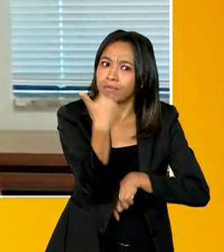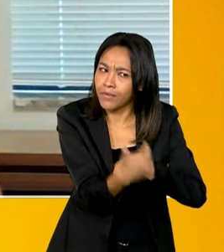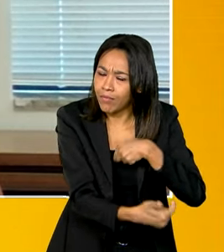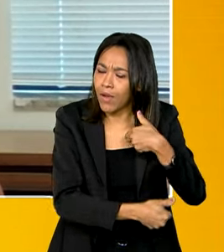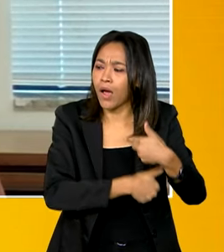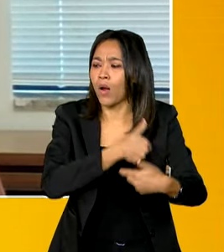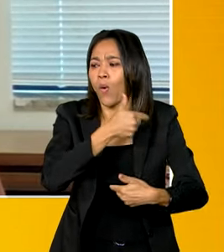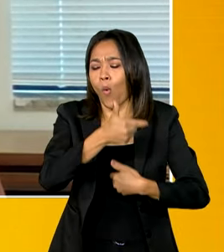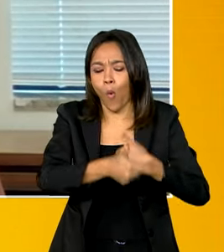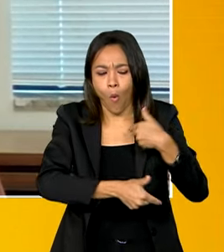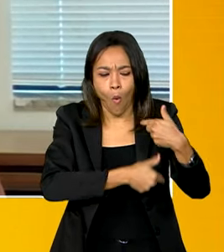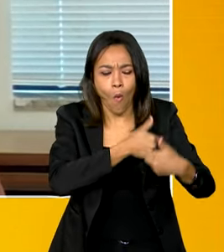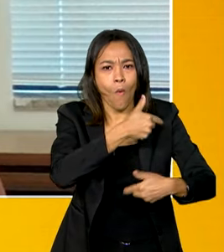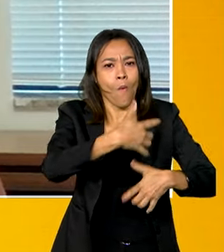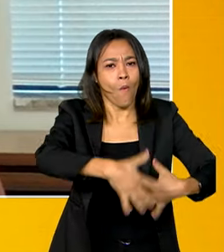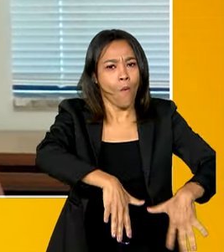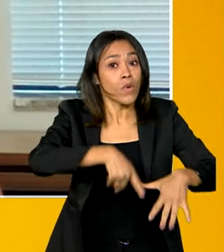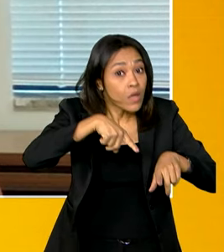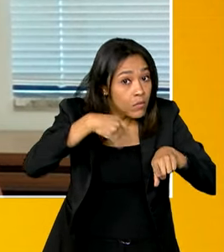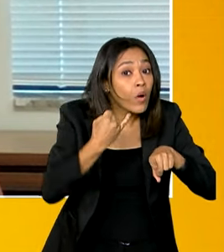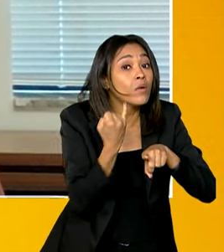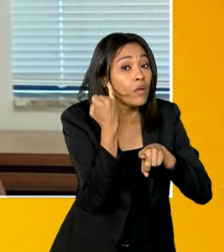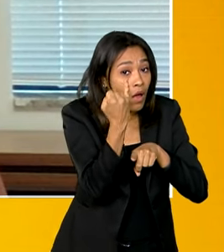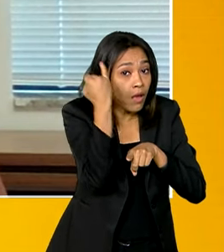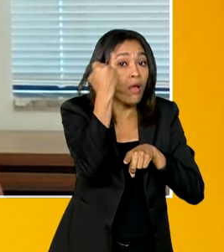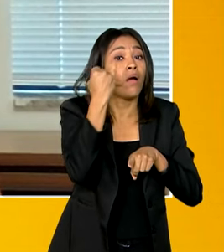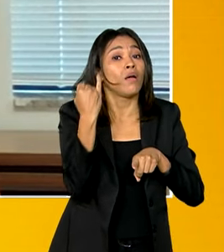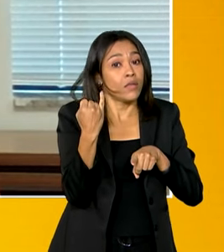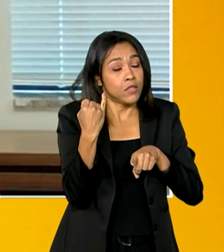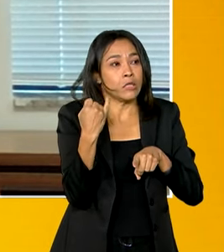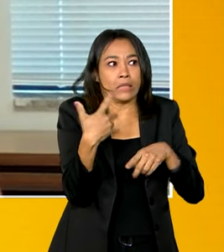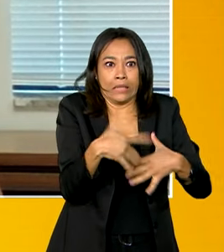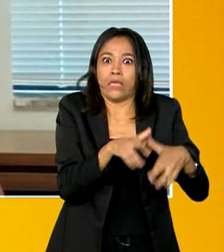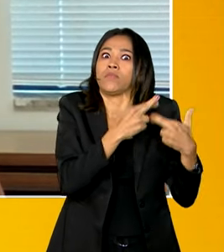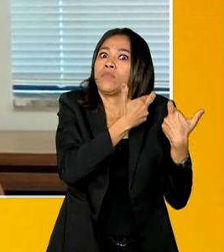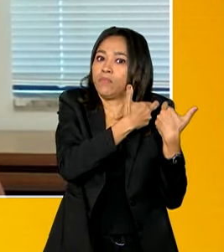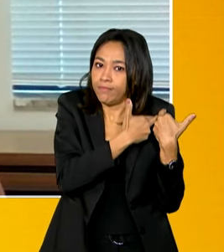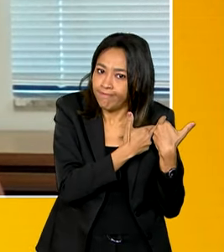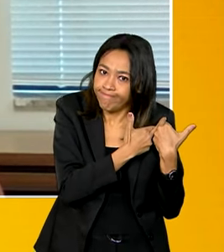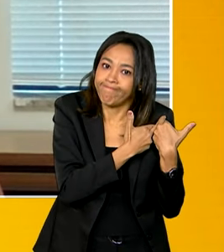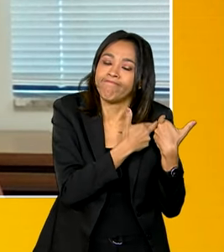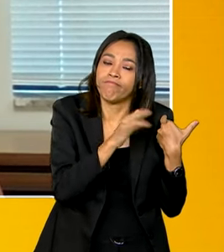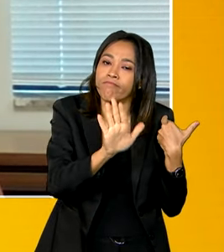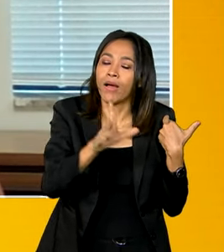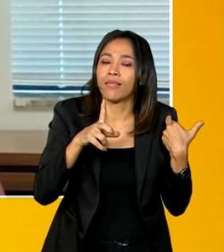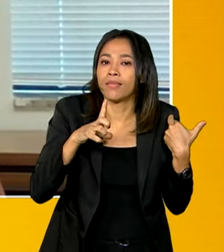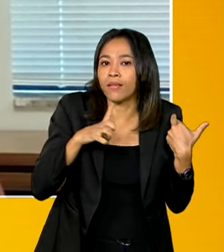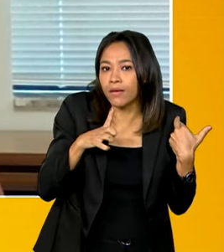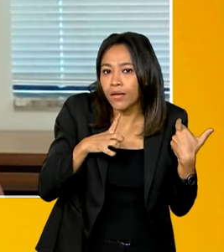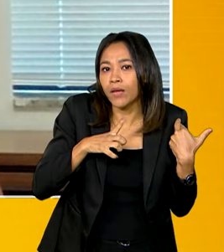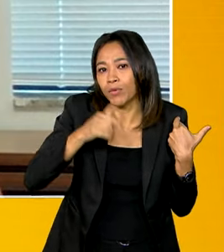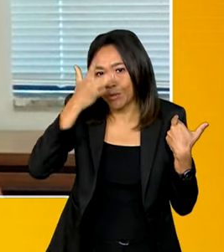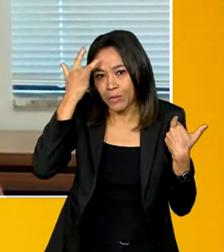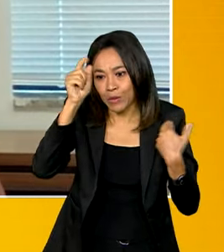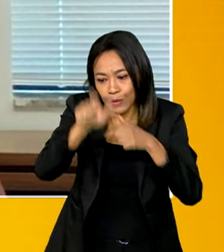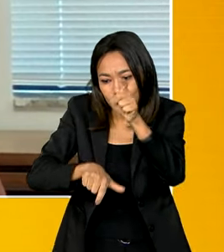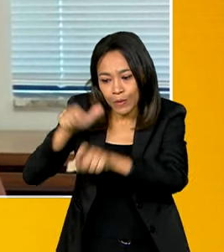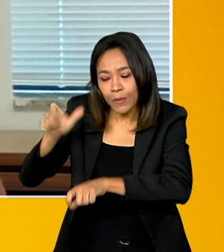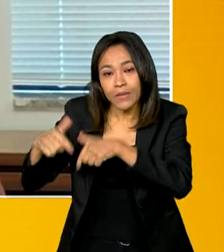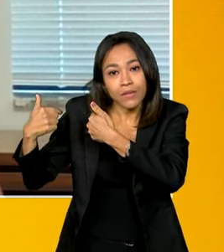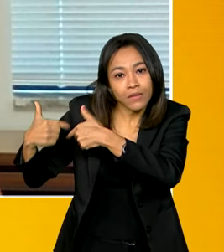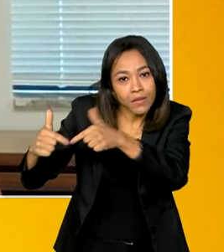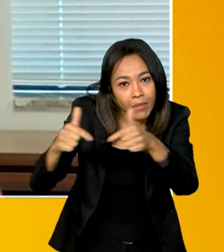trabalho muito importante. É um trabalho, assim, de muita responsabilidade. Mas nós temos empregados atuando